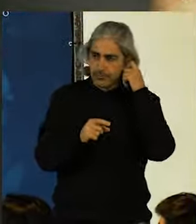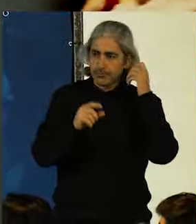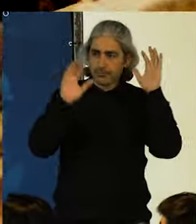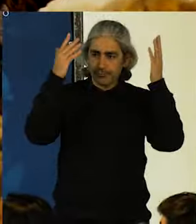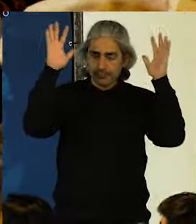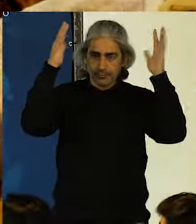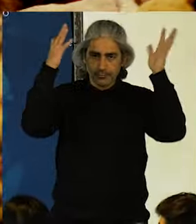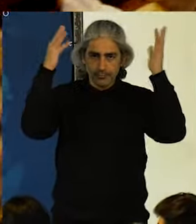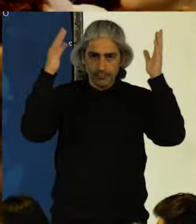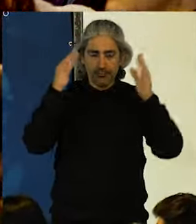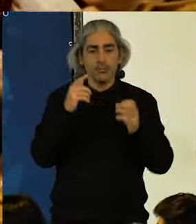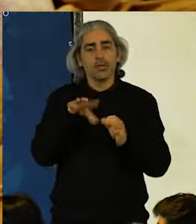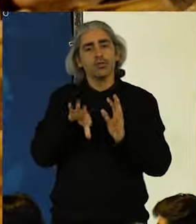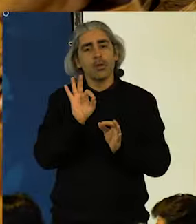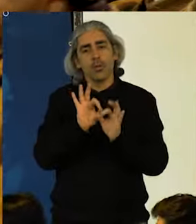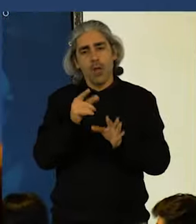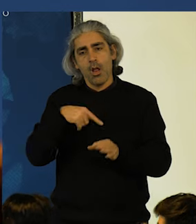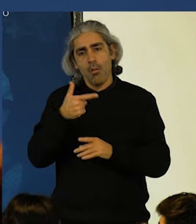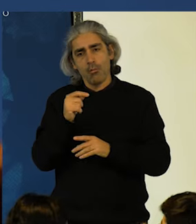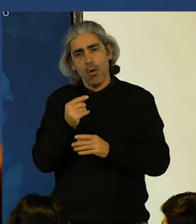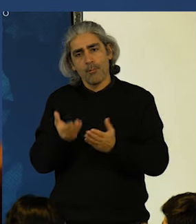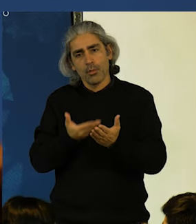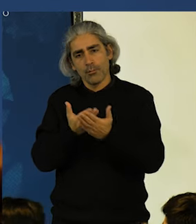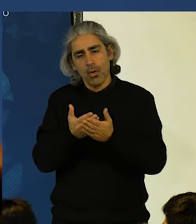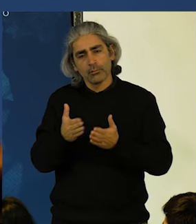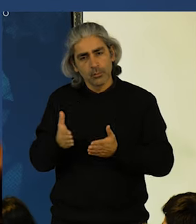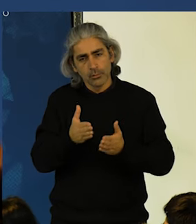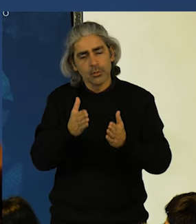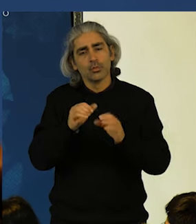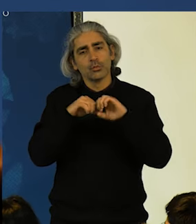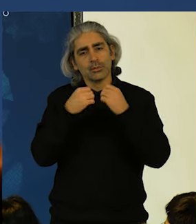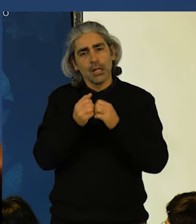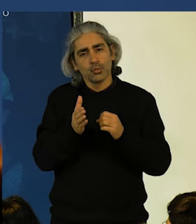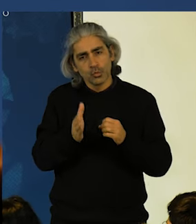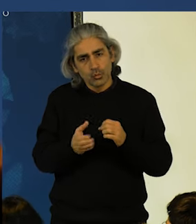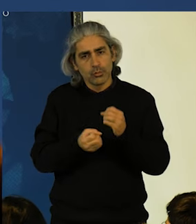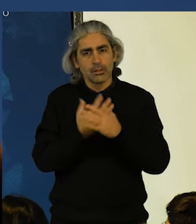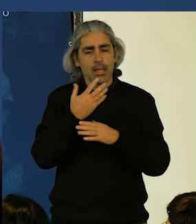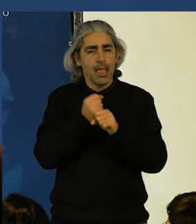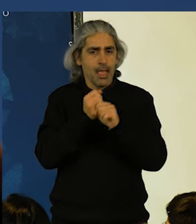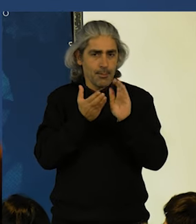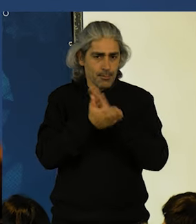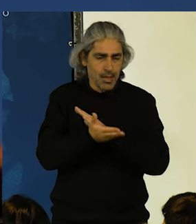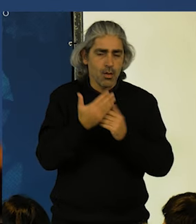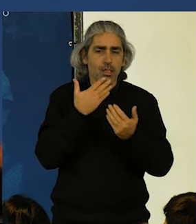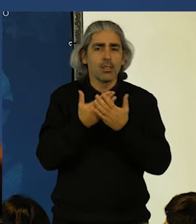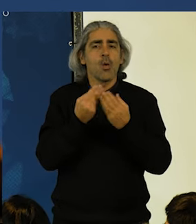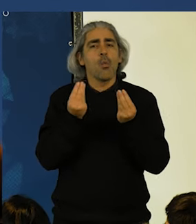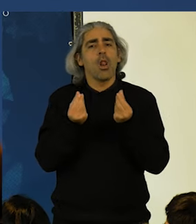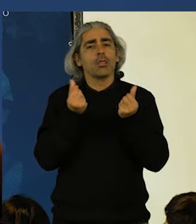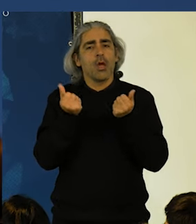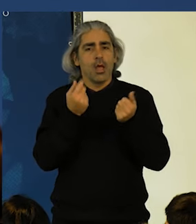Escolher como propõe o Bloco. Um rumo para uma sociedade justa. Cria emprego. Cria qualidade de vida.